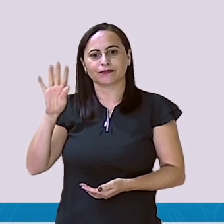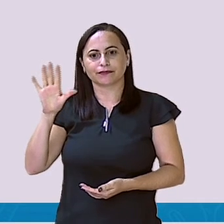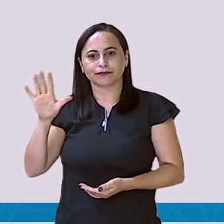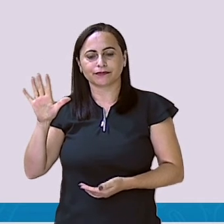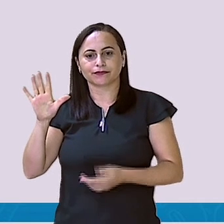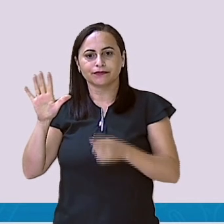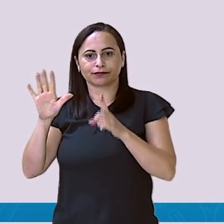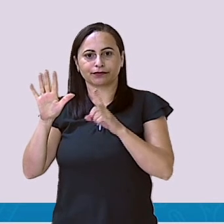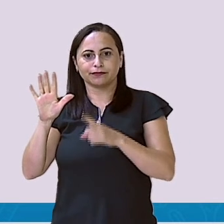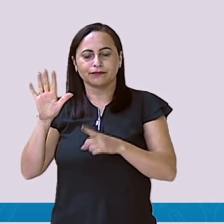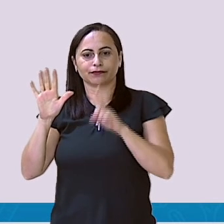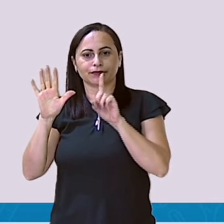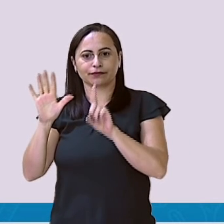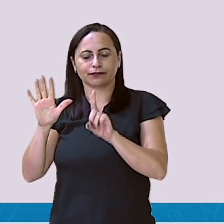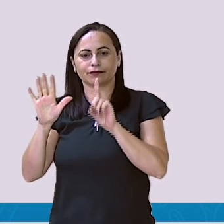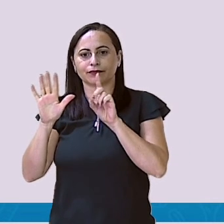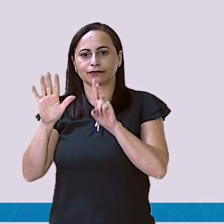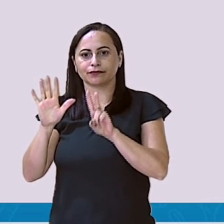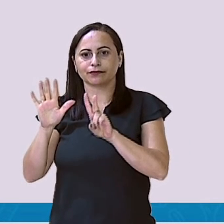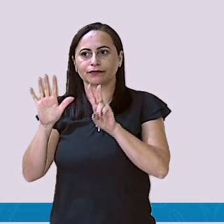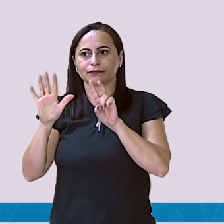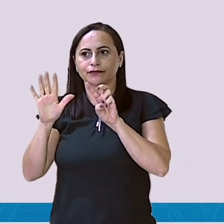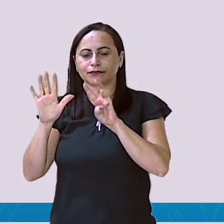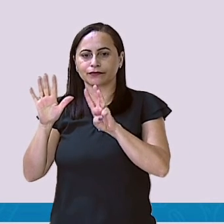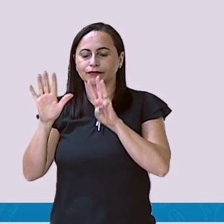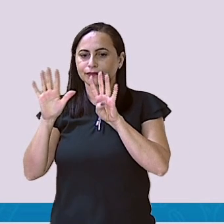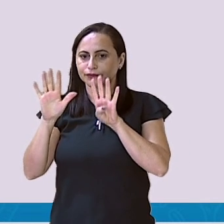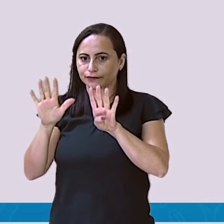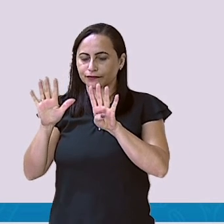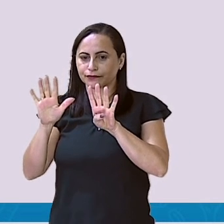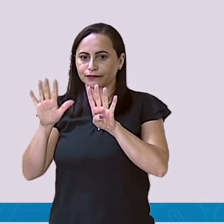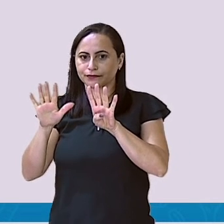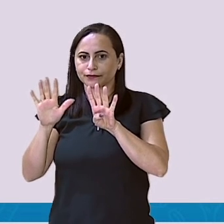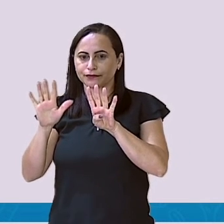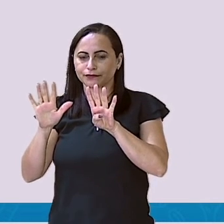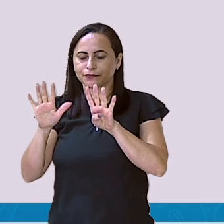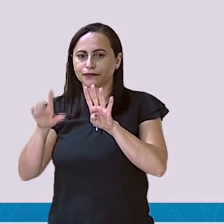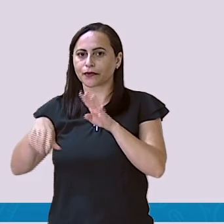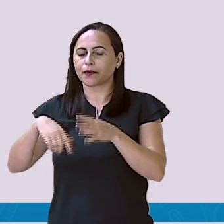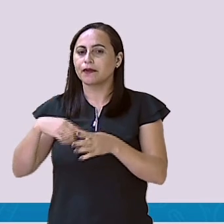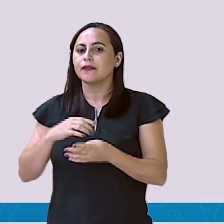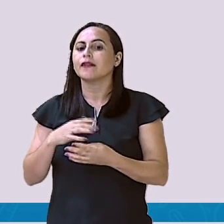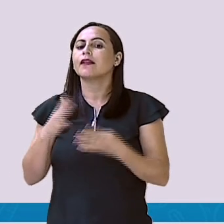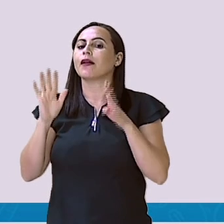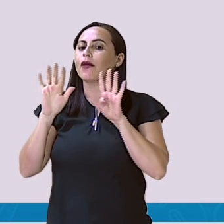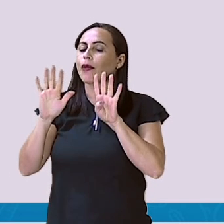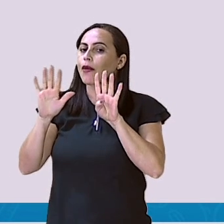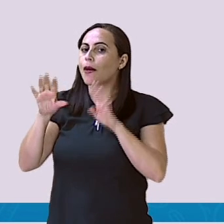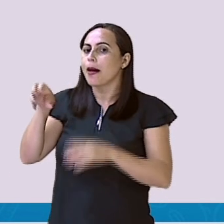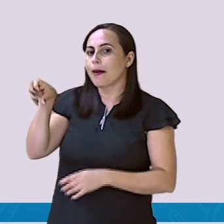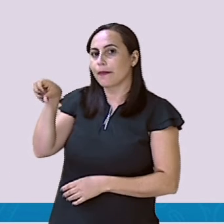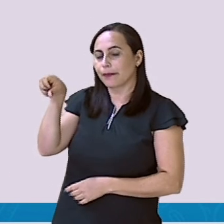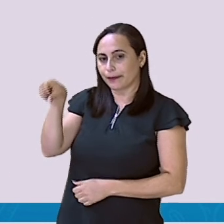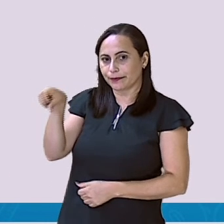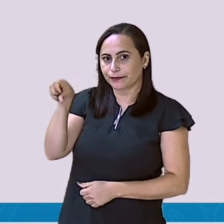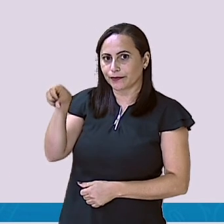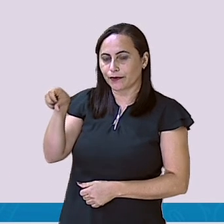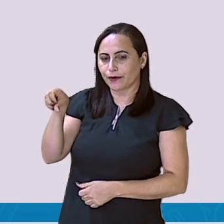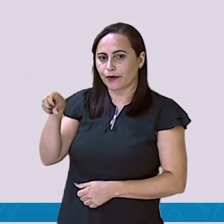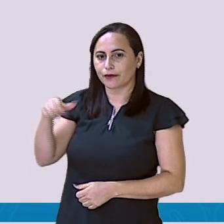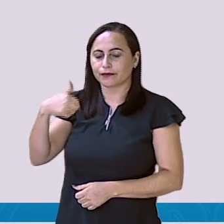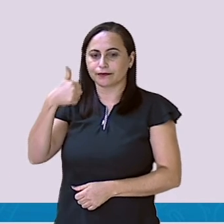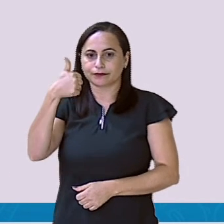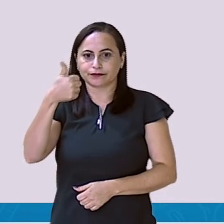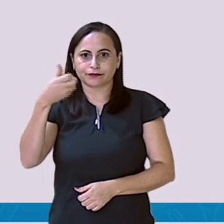11, 12. 13, 14, 15, 16. Deu 9. Então, eu tiro